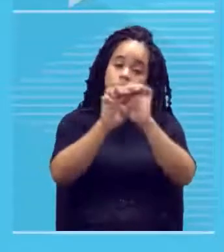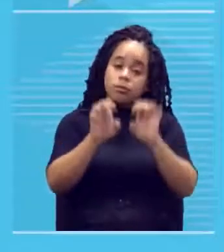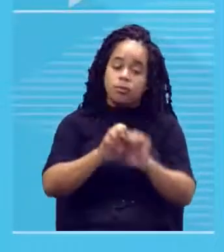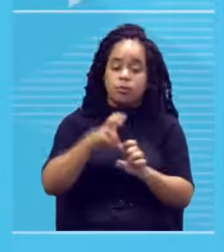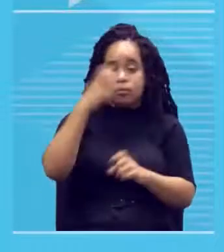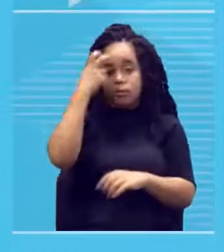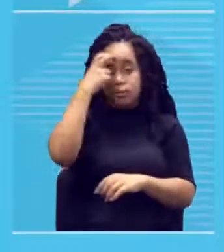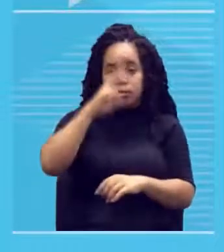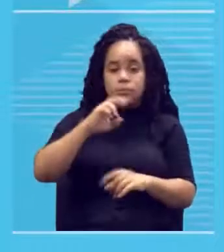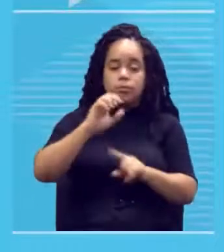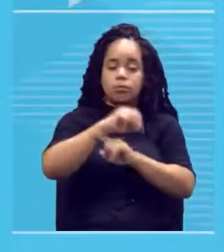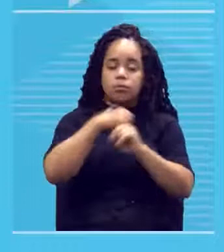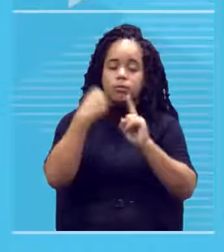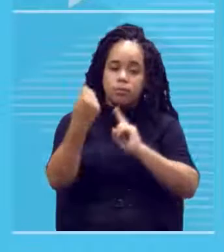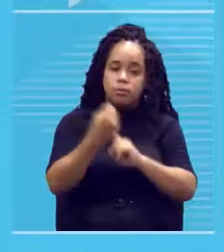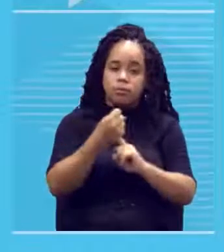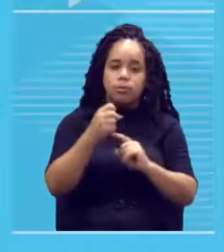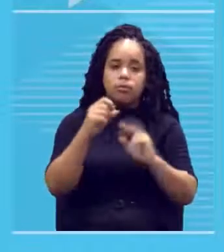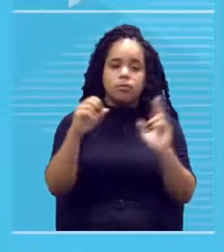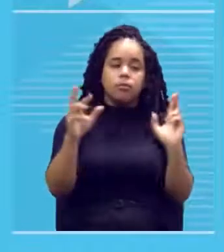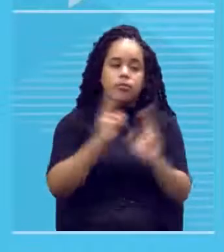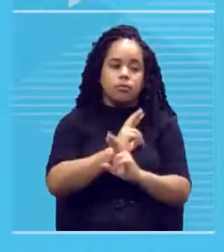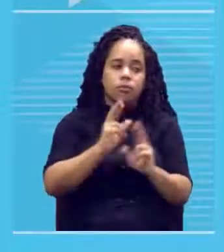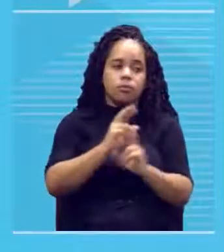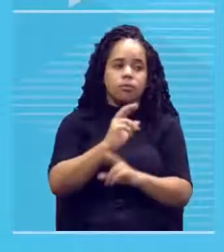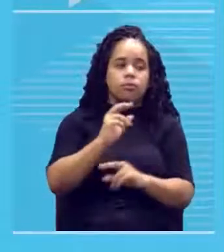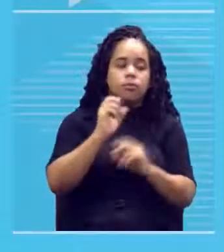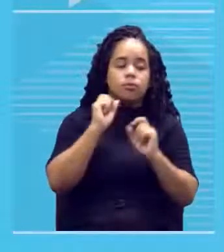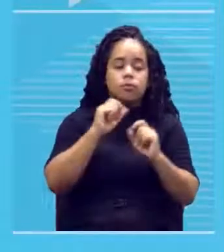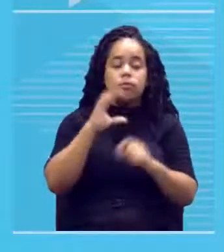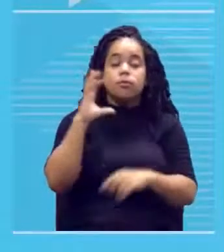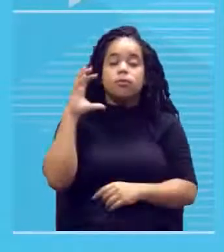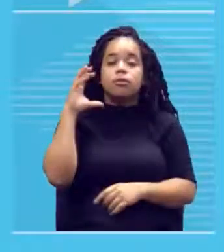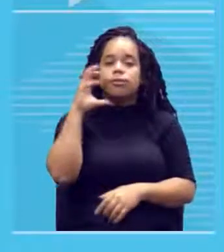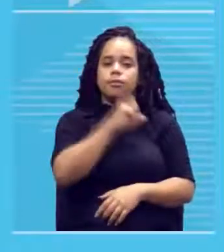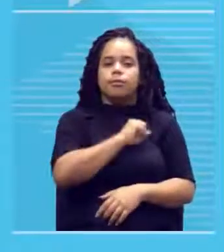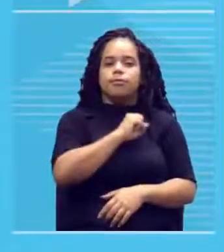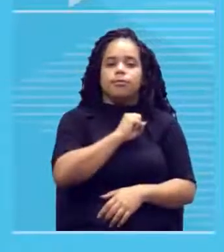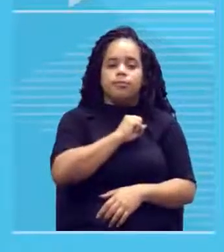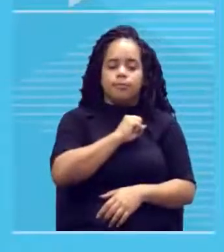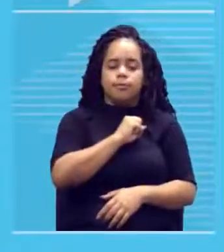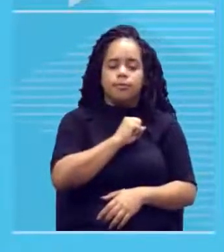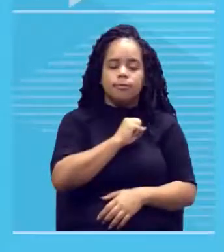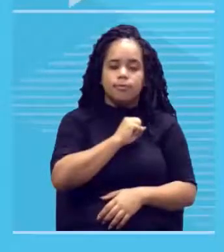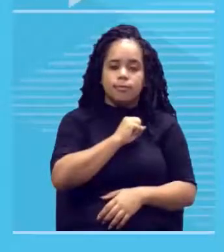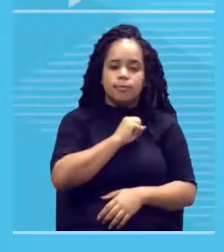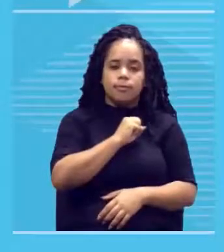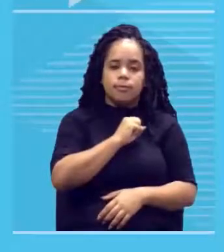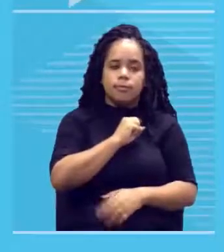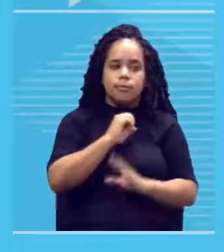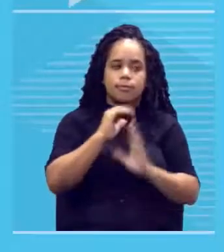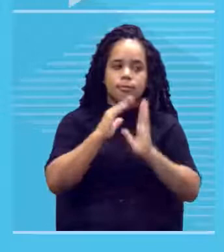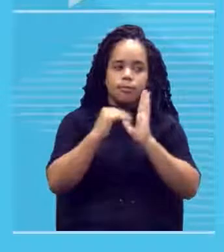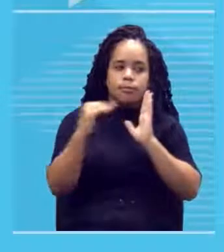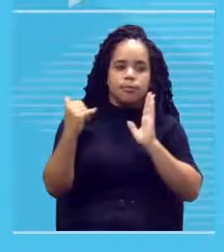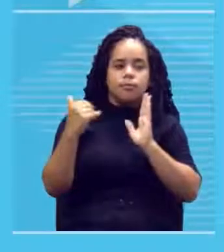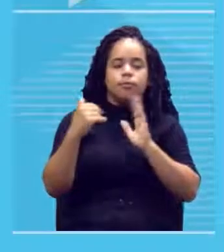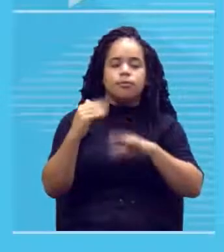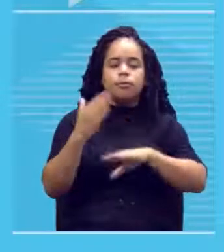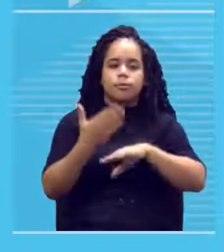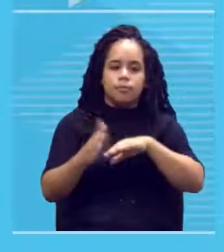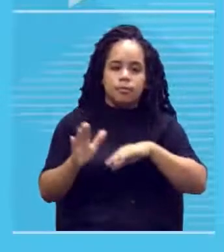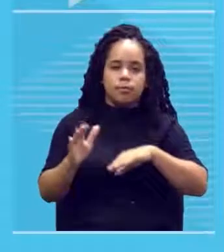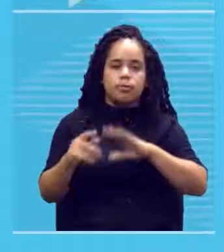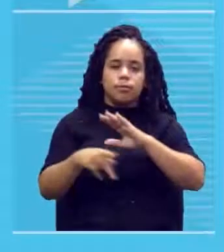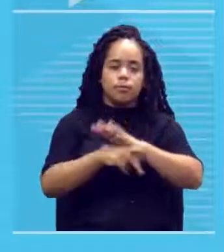ocidental associar imediatamente a estética clássica greco